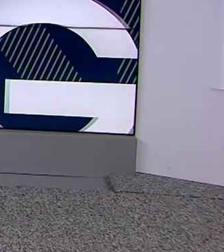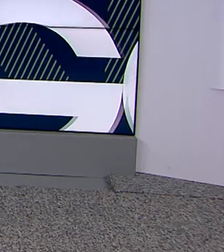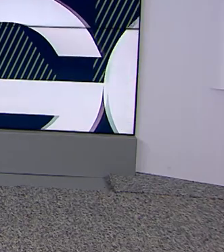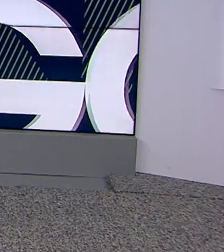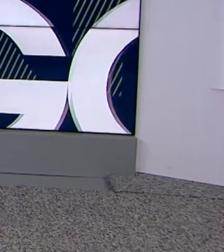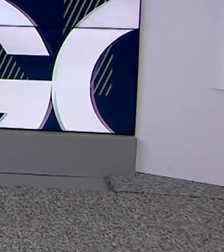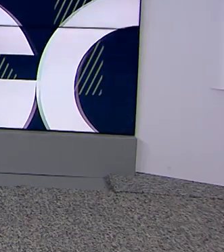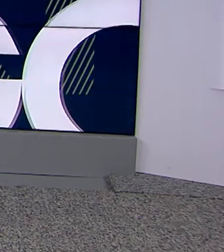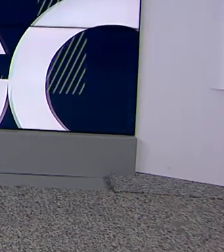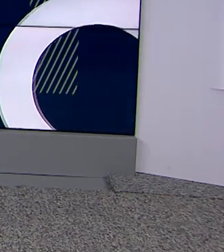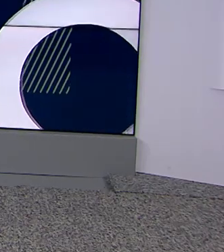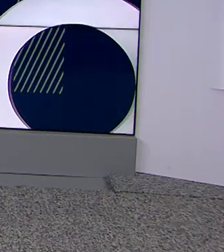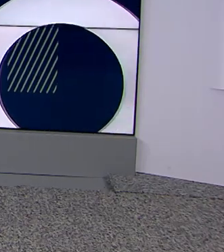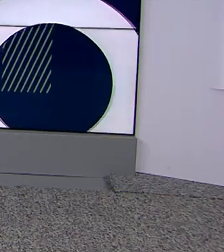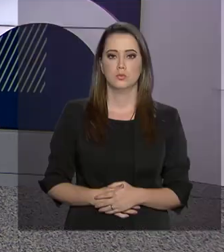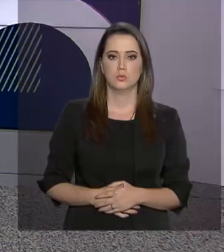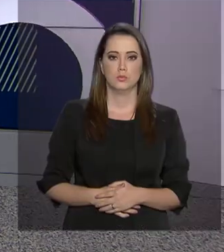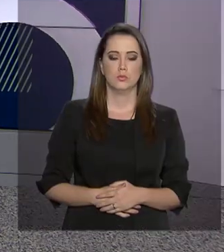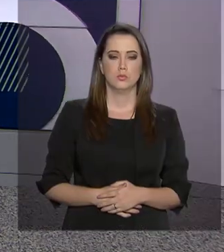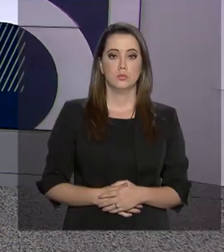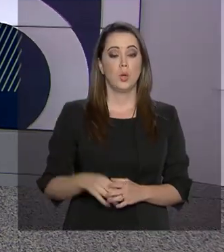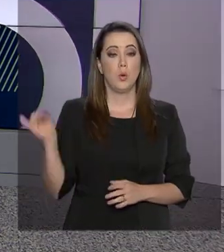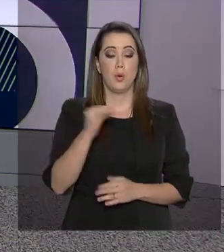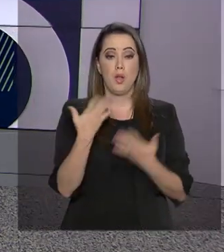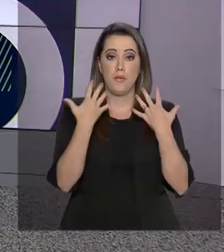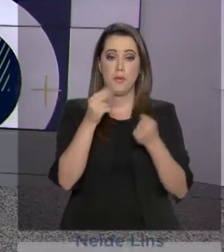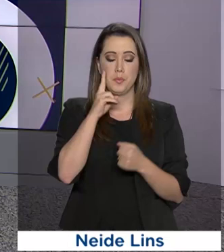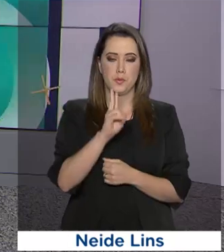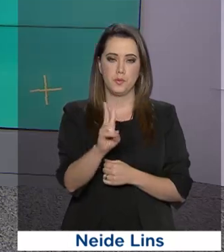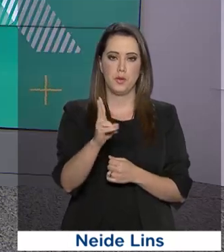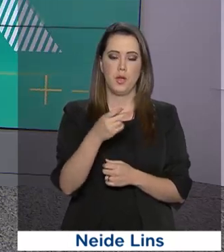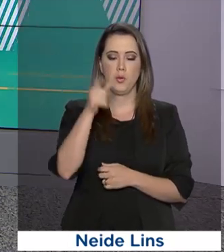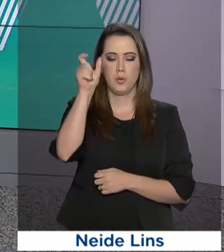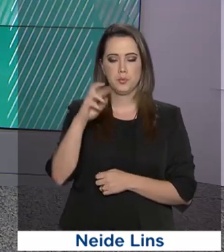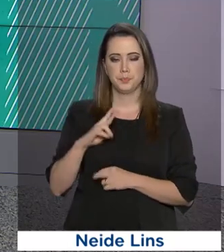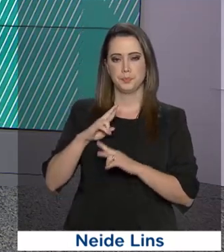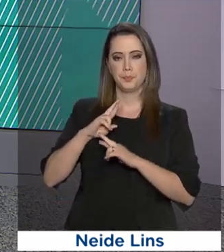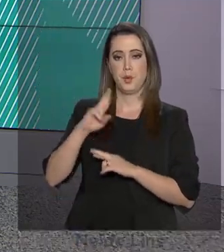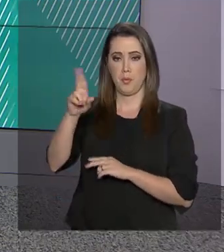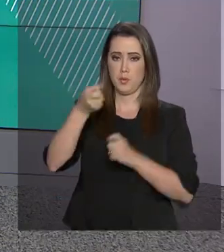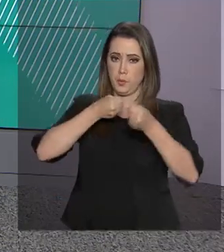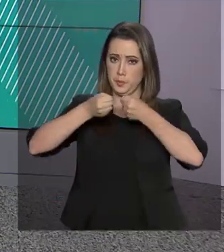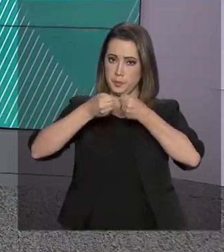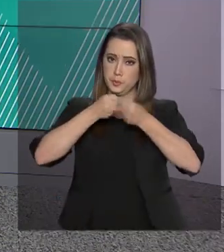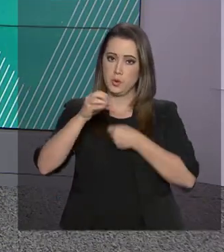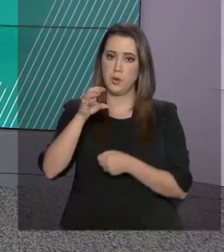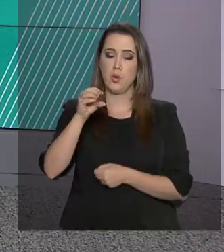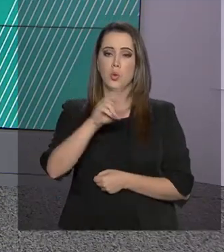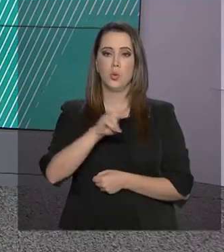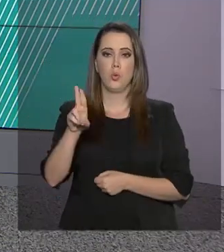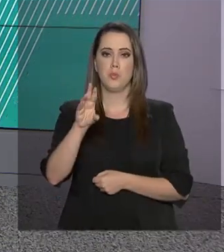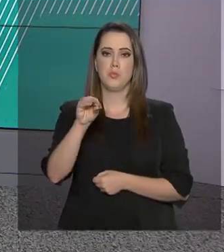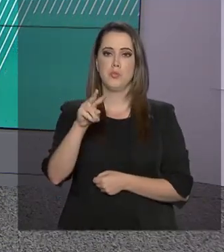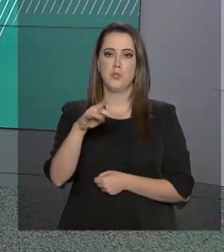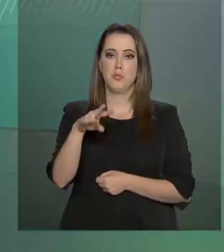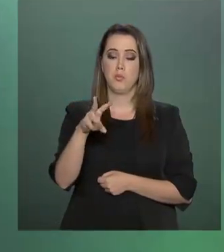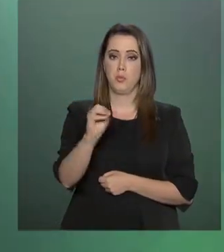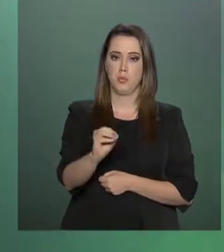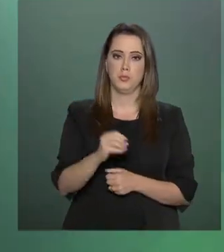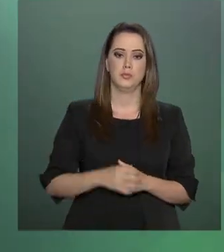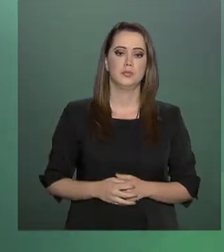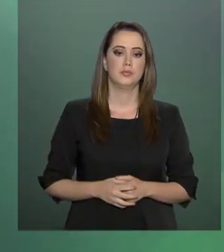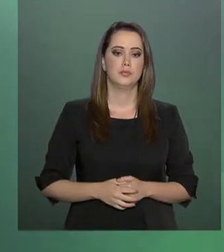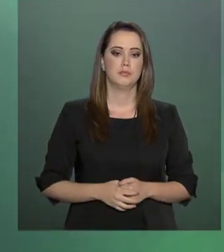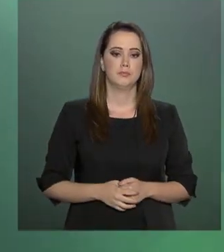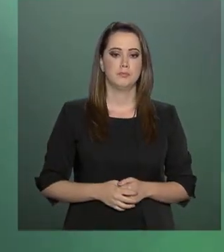Olá, interrompemos a programação para ouvir o porta-voz da Presidência da República, Otávio Rego Barros. Acompanhe. Colocados a